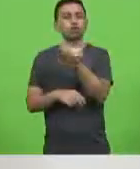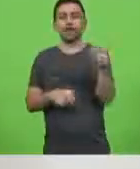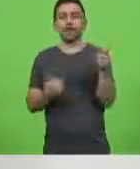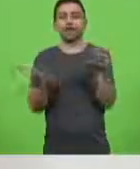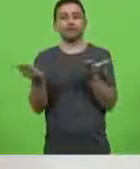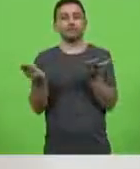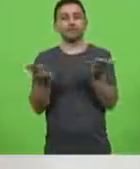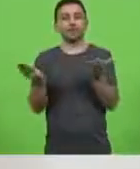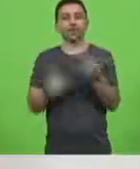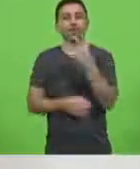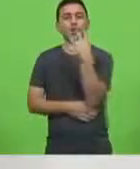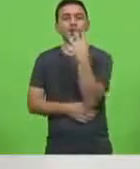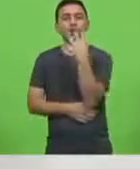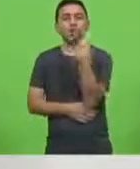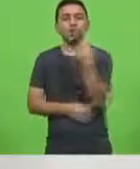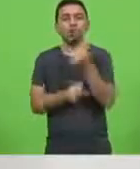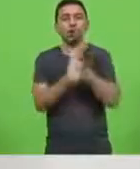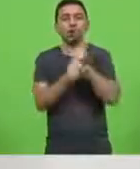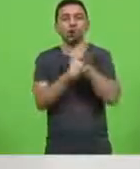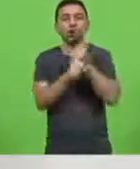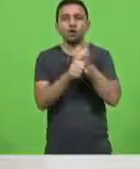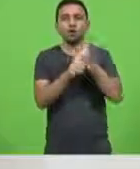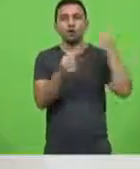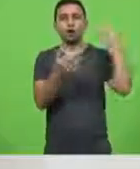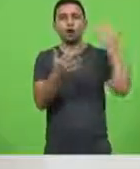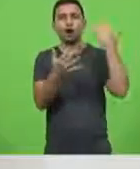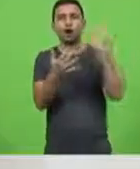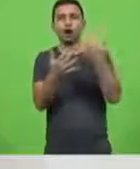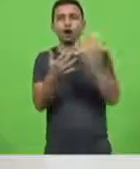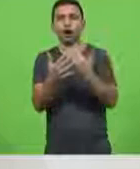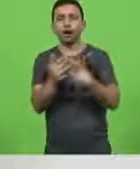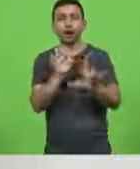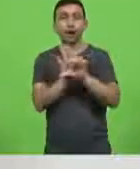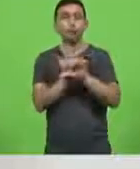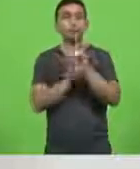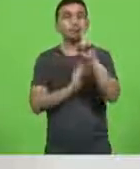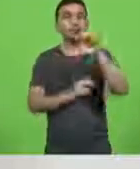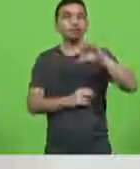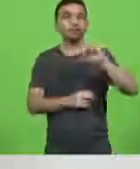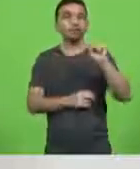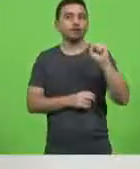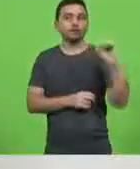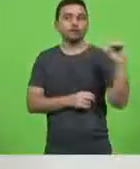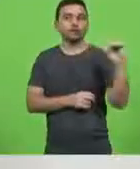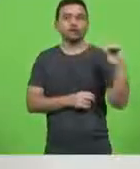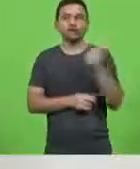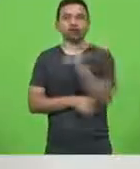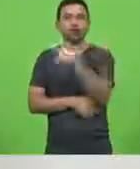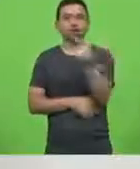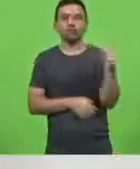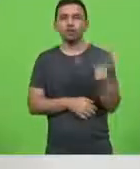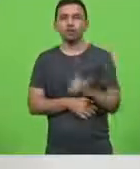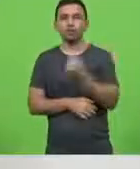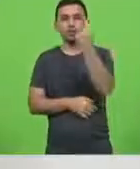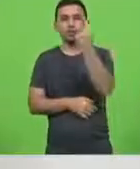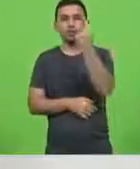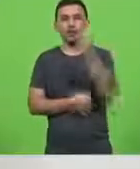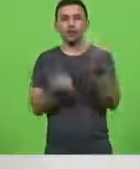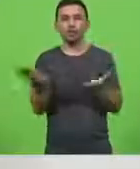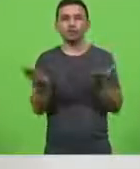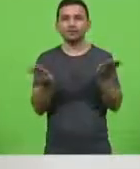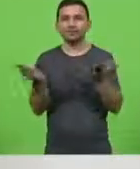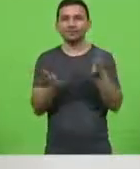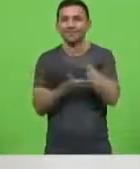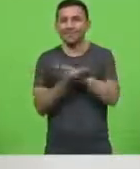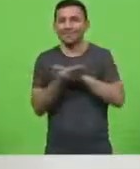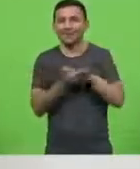41 anos desta lei de 1980 e nunca houve uma licitação sequer